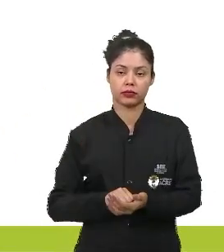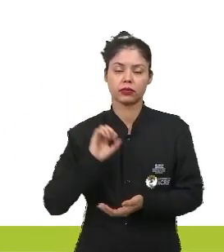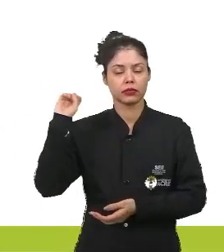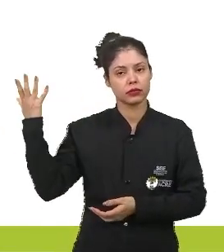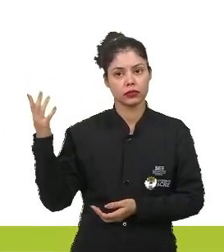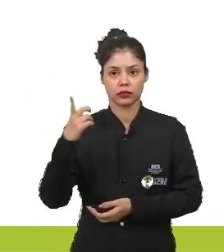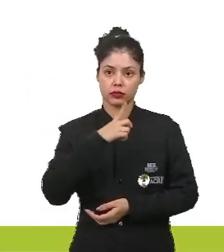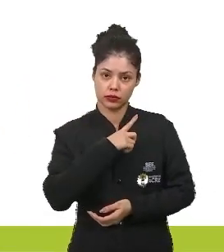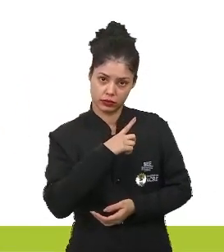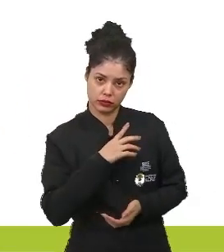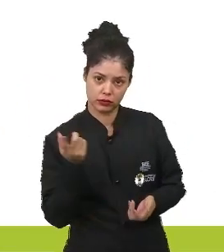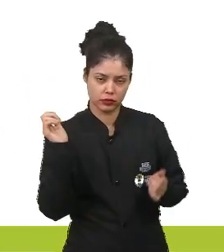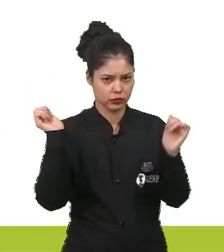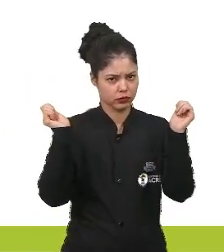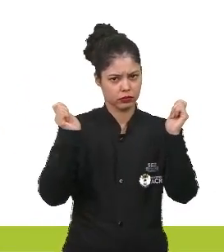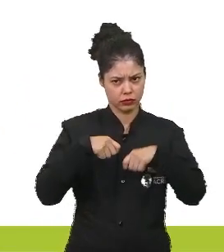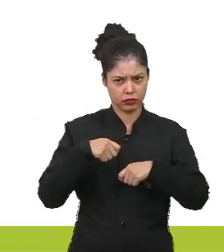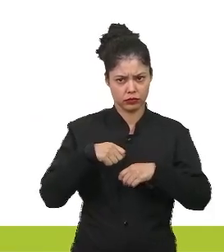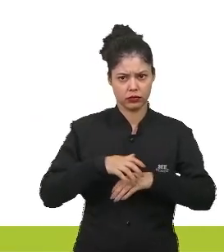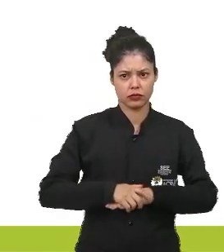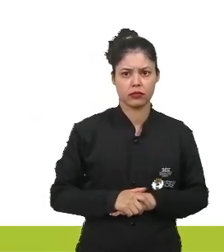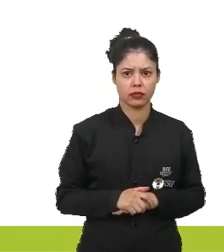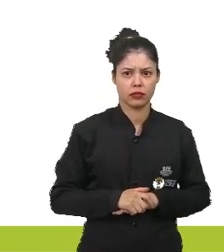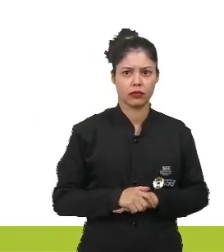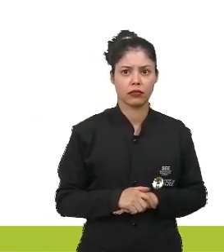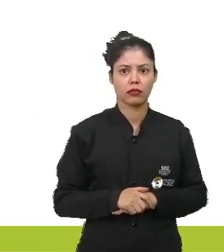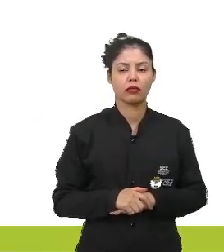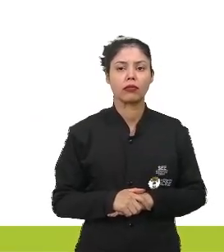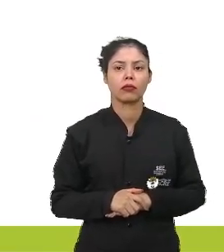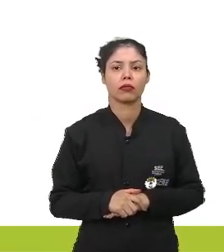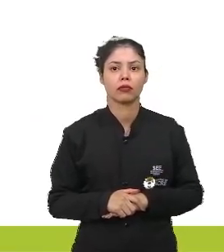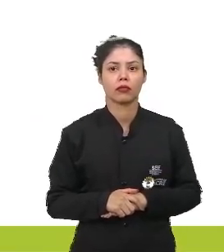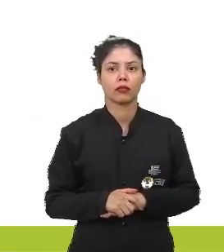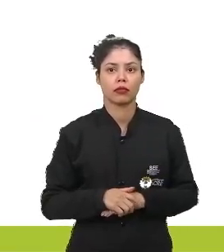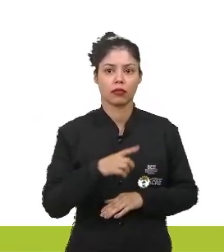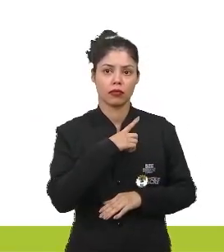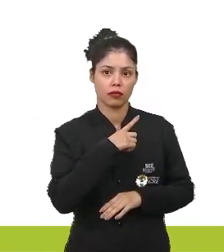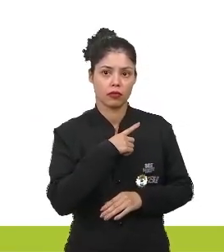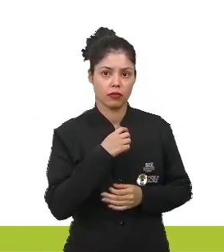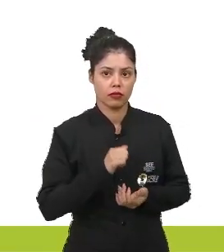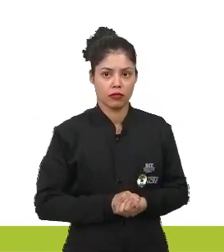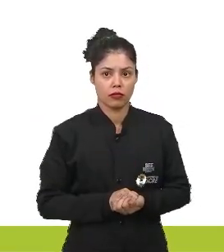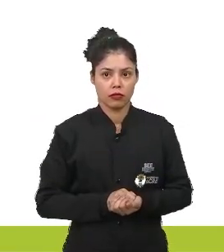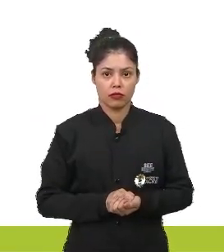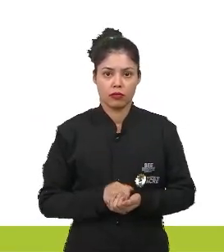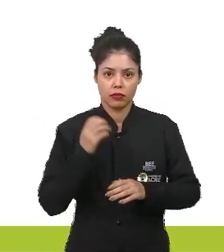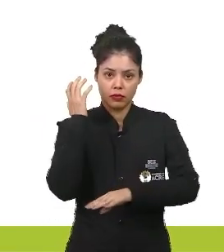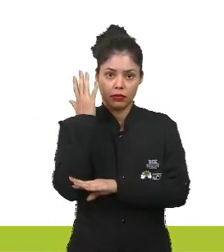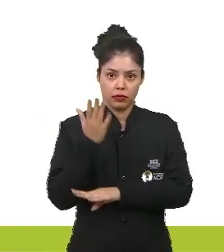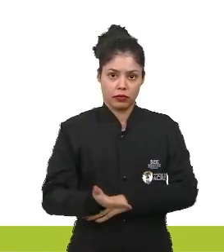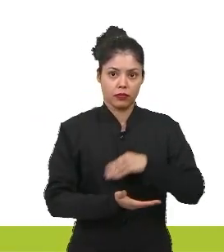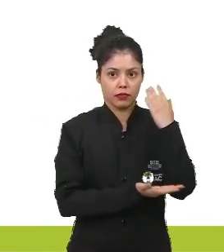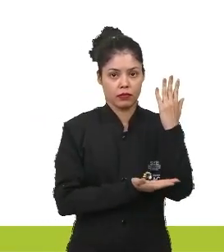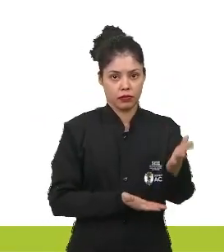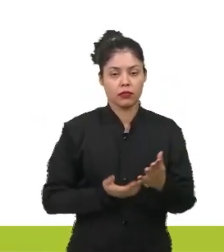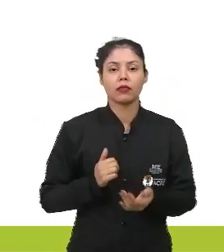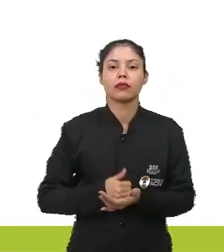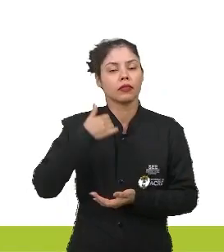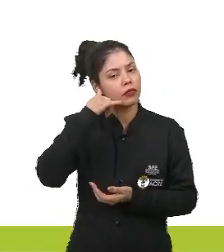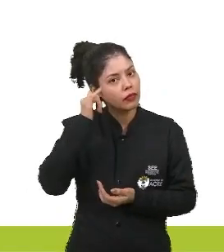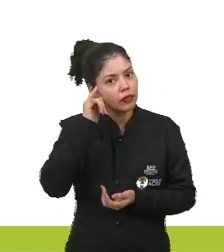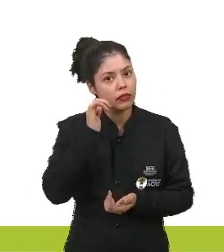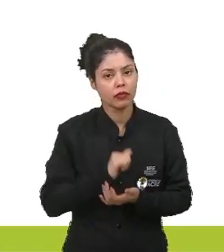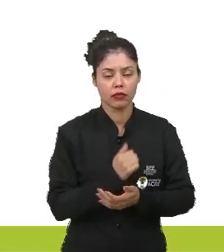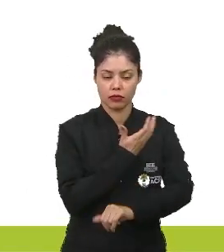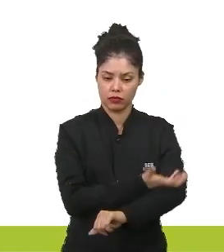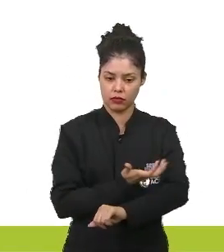o caso aqui, provavelmente foi desmatado para a criação de gado, ou então para